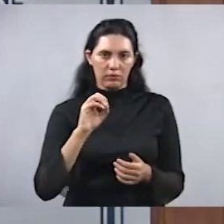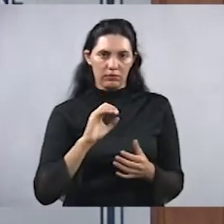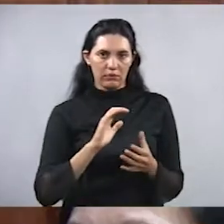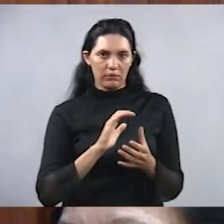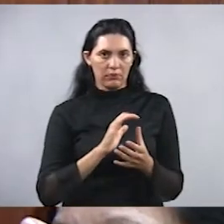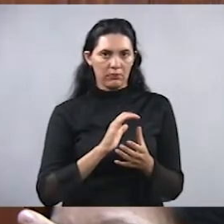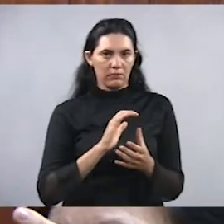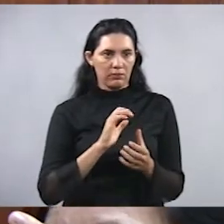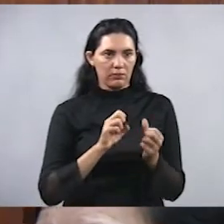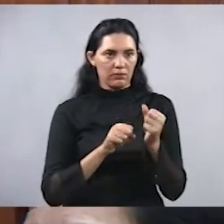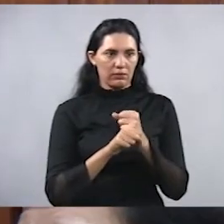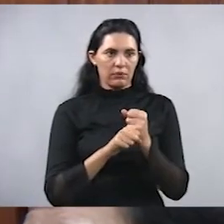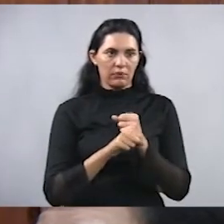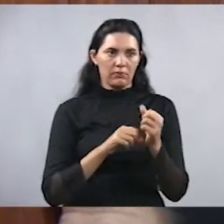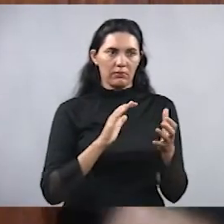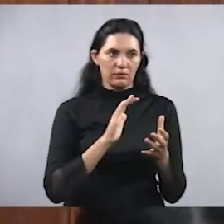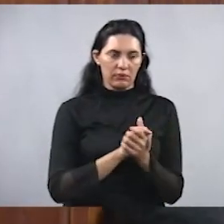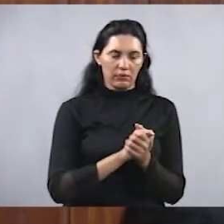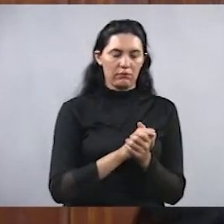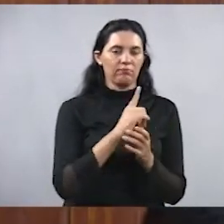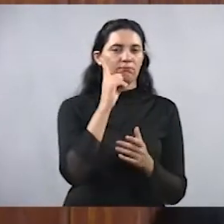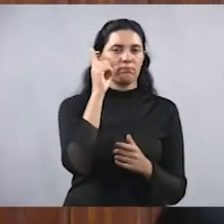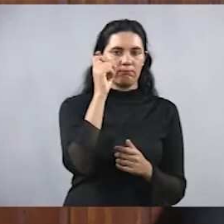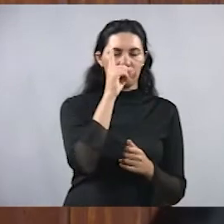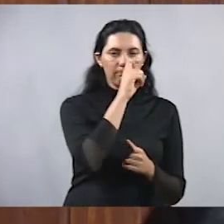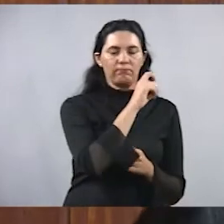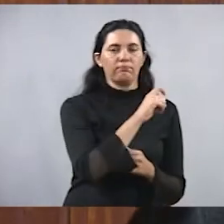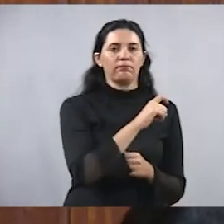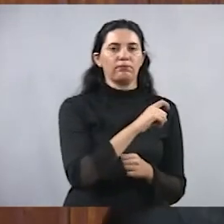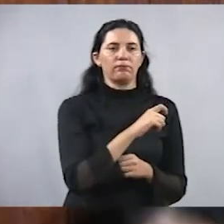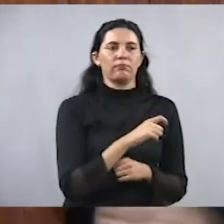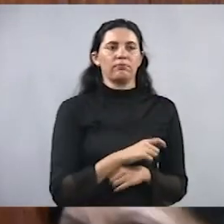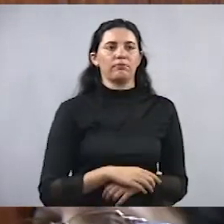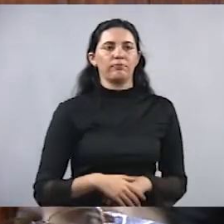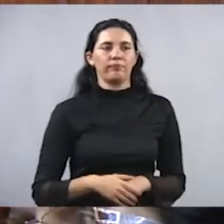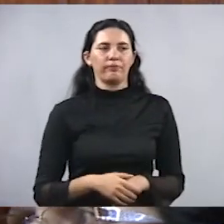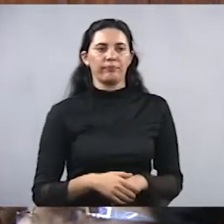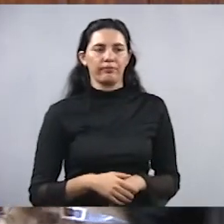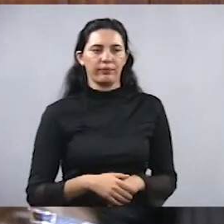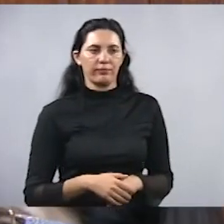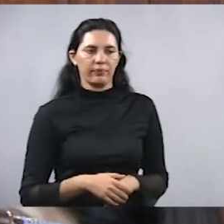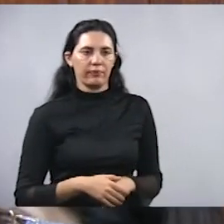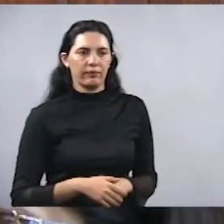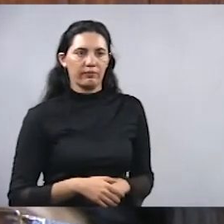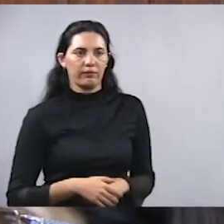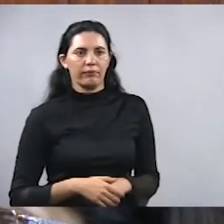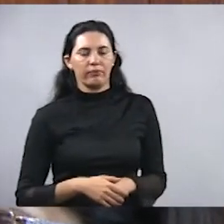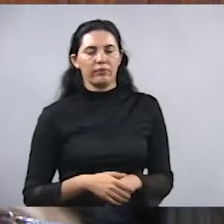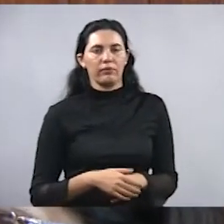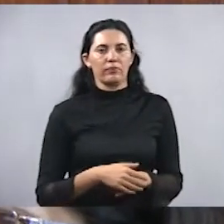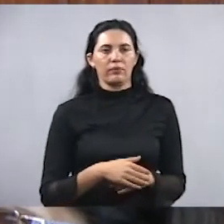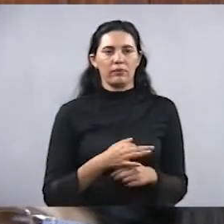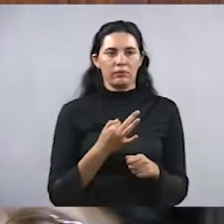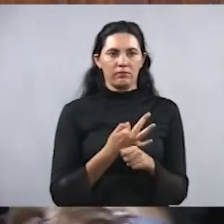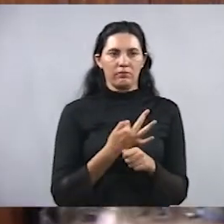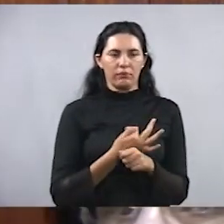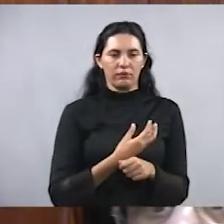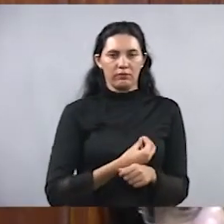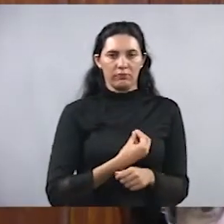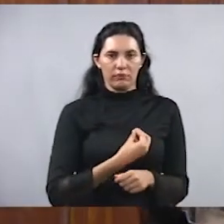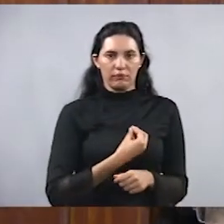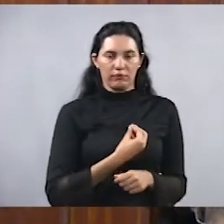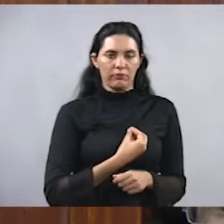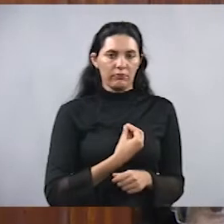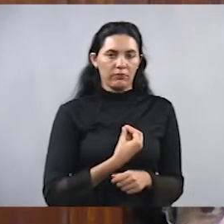40 anos de vida em comunhão, não é qualquer um que suporta uma vida em